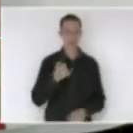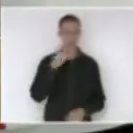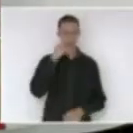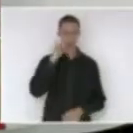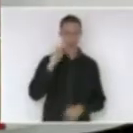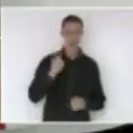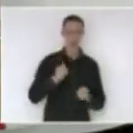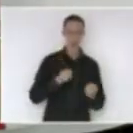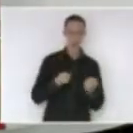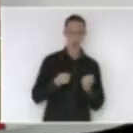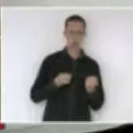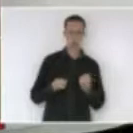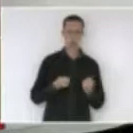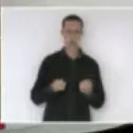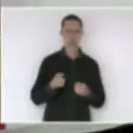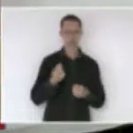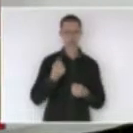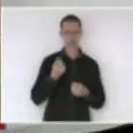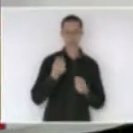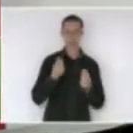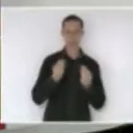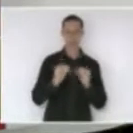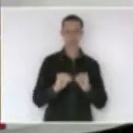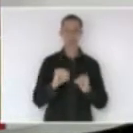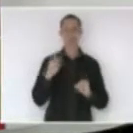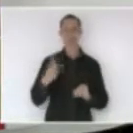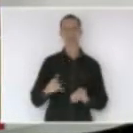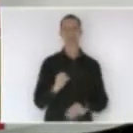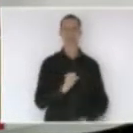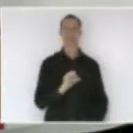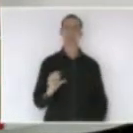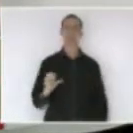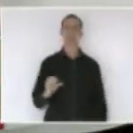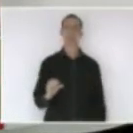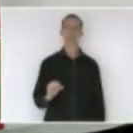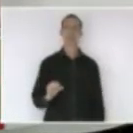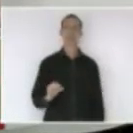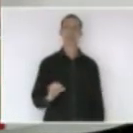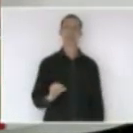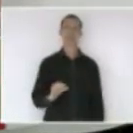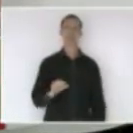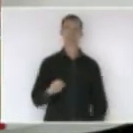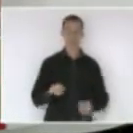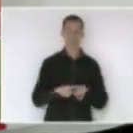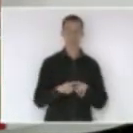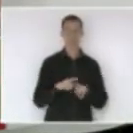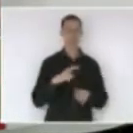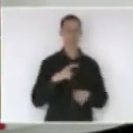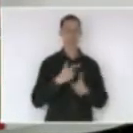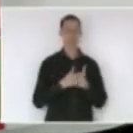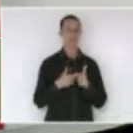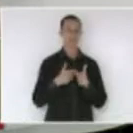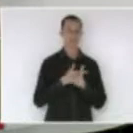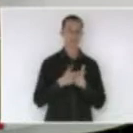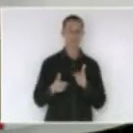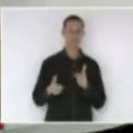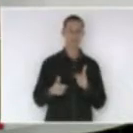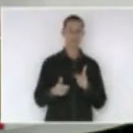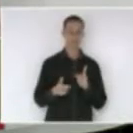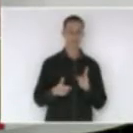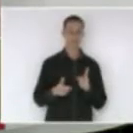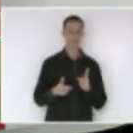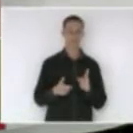dos investimentos no Estado. Além disso, nós temos uma outra situação que, finalmente,